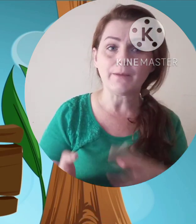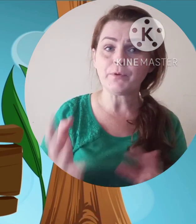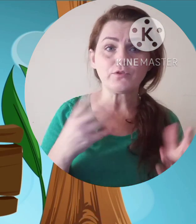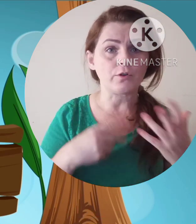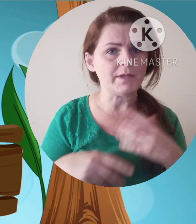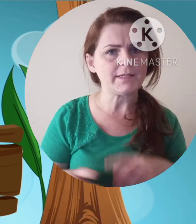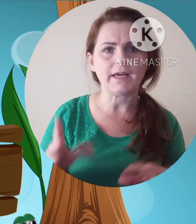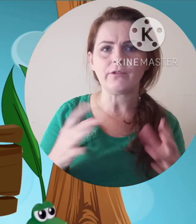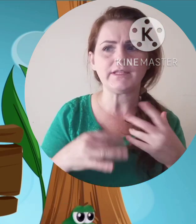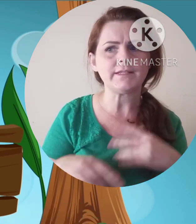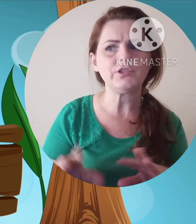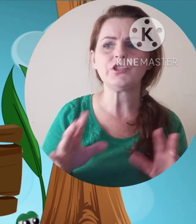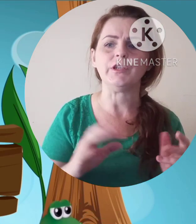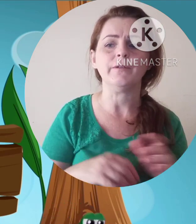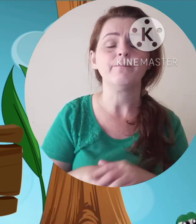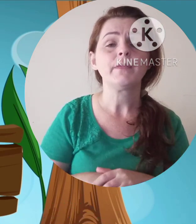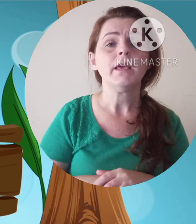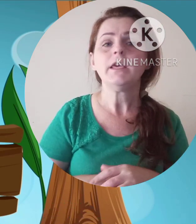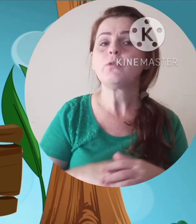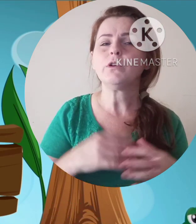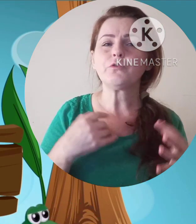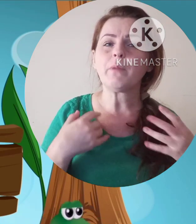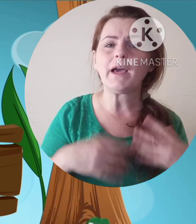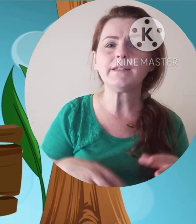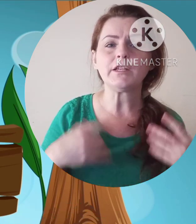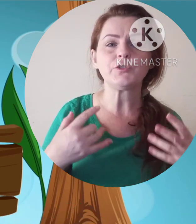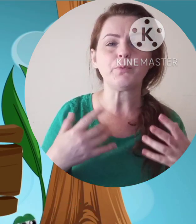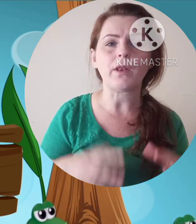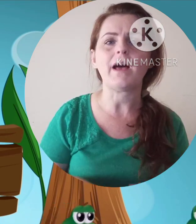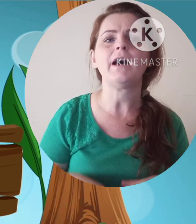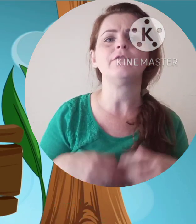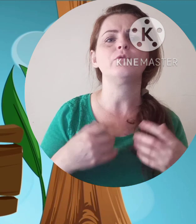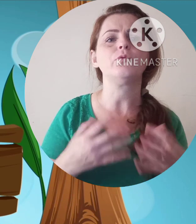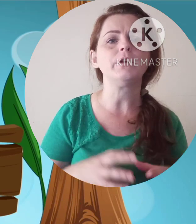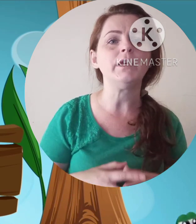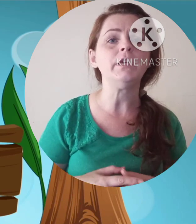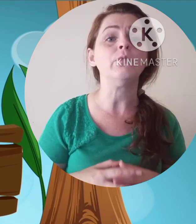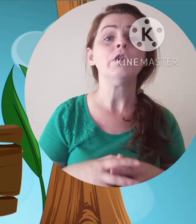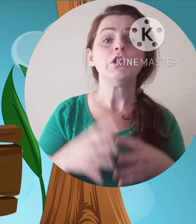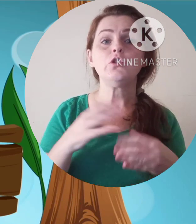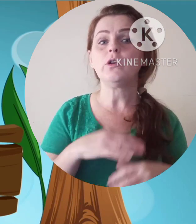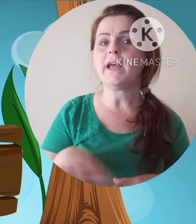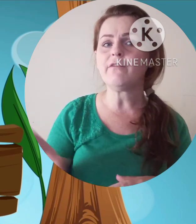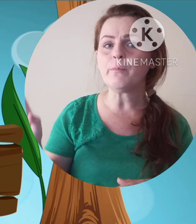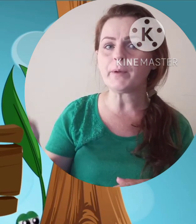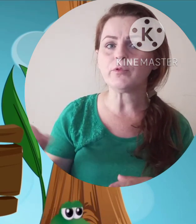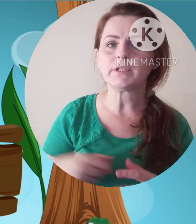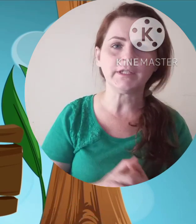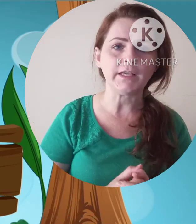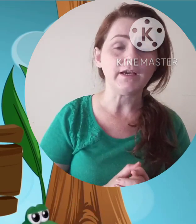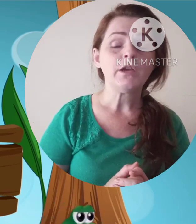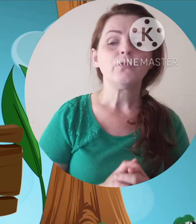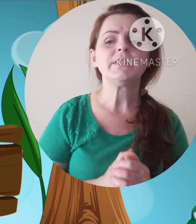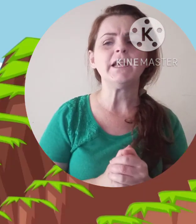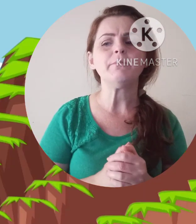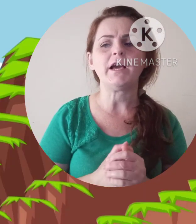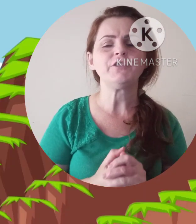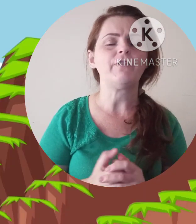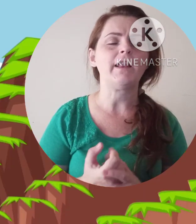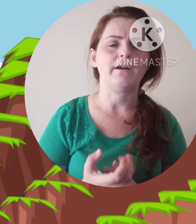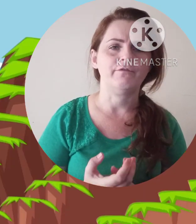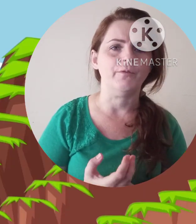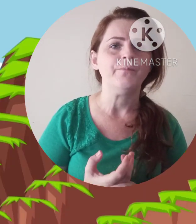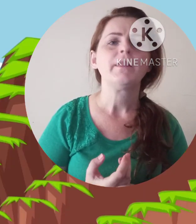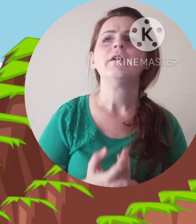E os sapinhos começaram a desistir. E quanto mais eles pulavam, corriam e olhavam para a montanha, os